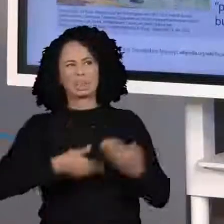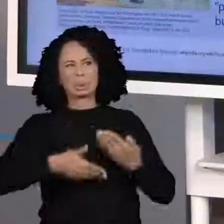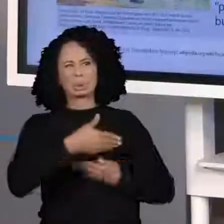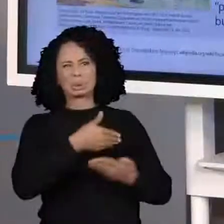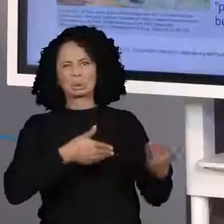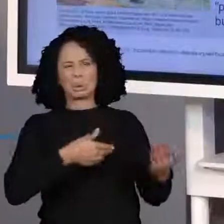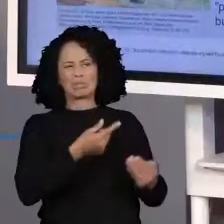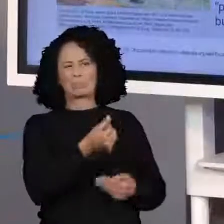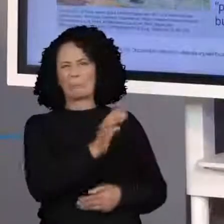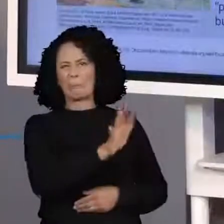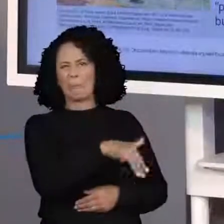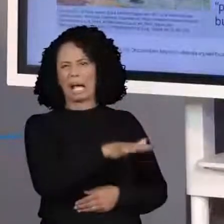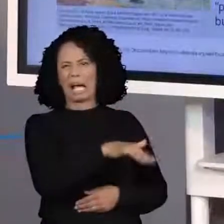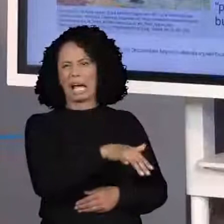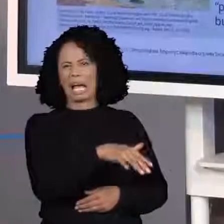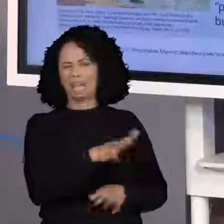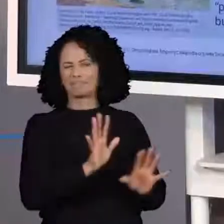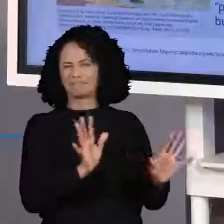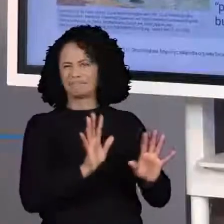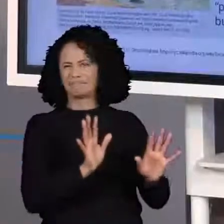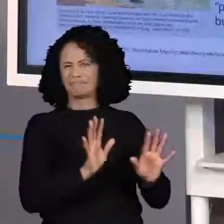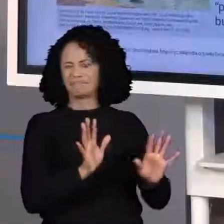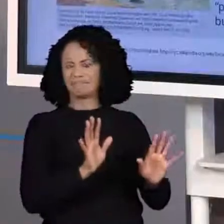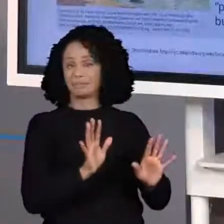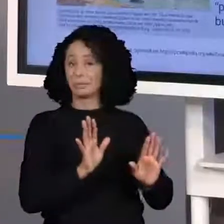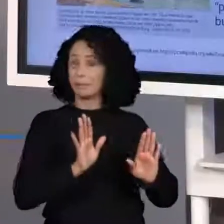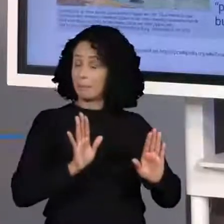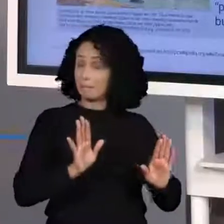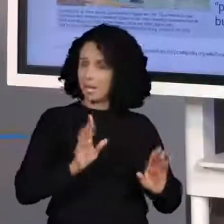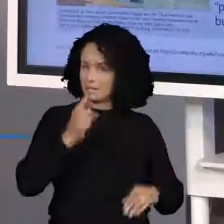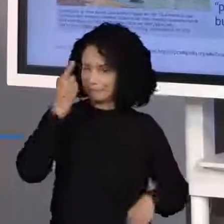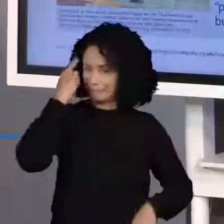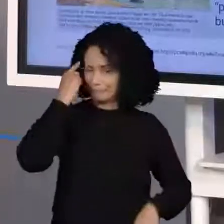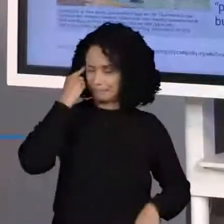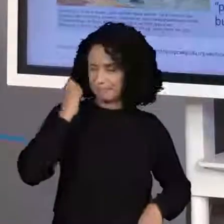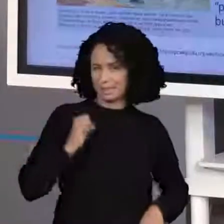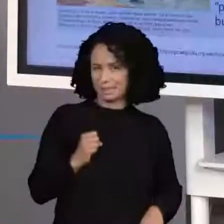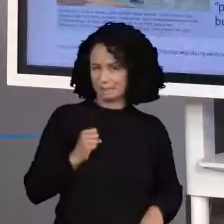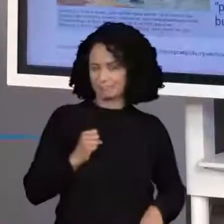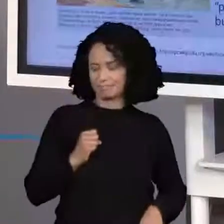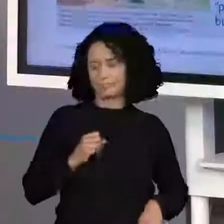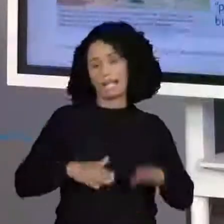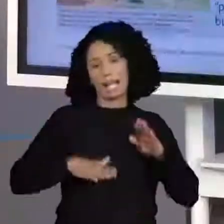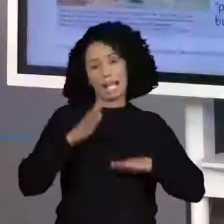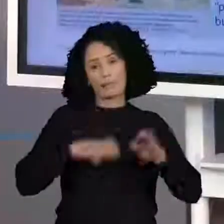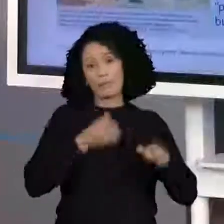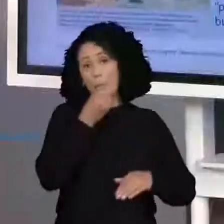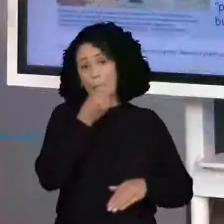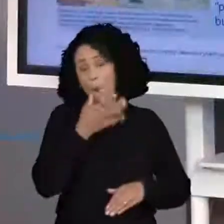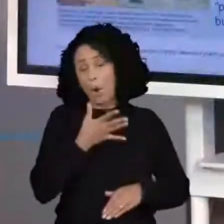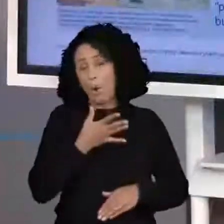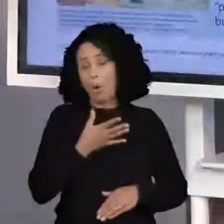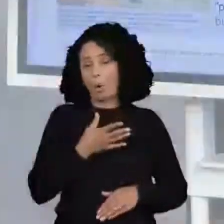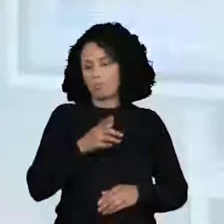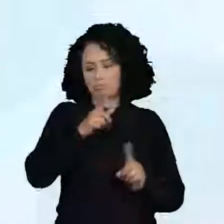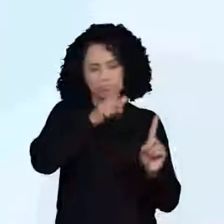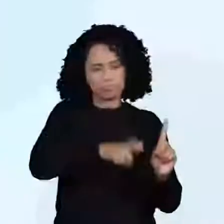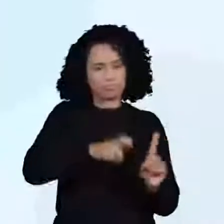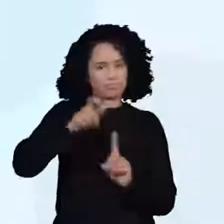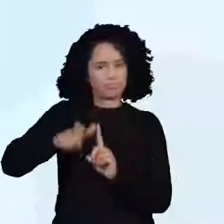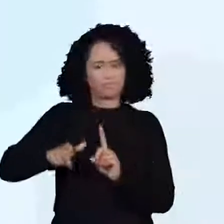Então a gente já começa a perceber aí que existe aí uma troca aí não favorável para os dois lados. Muito bem, pessoal.